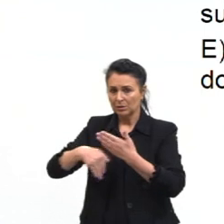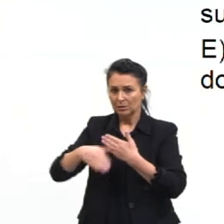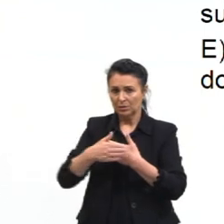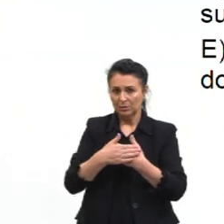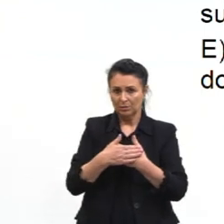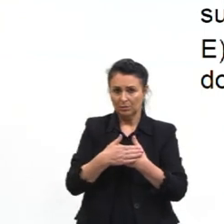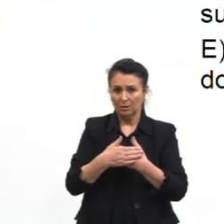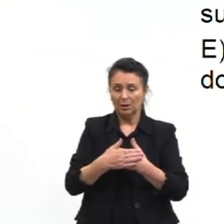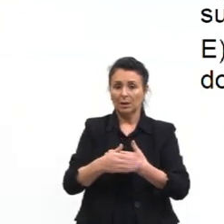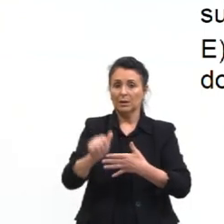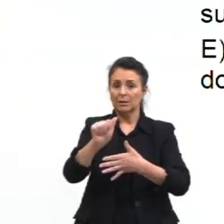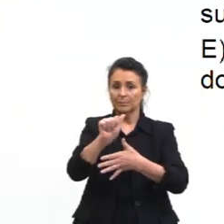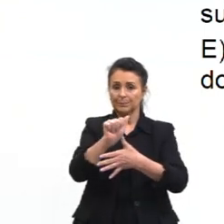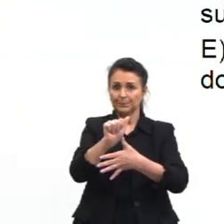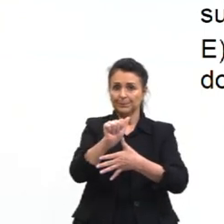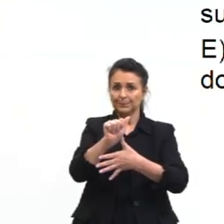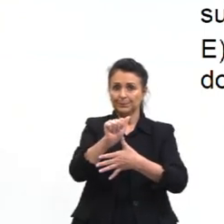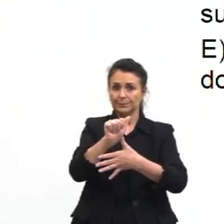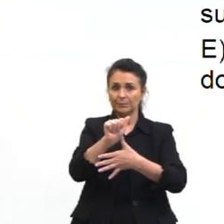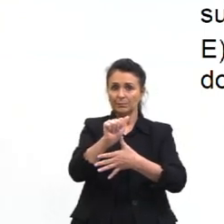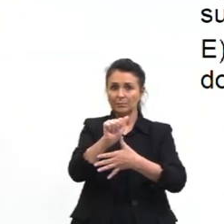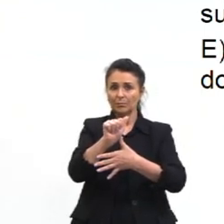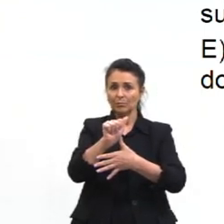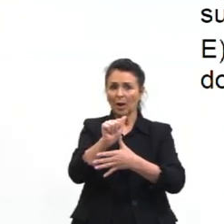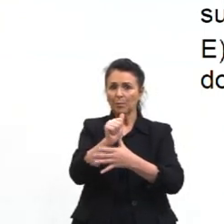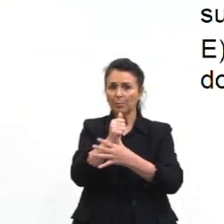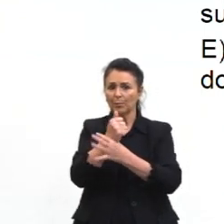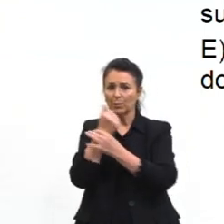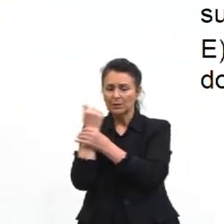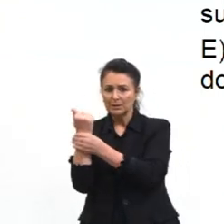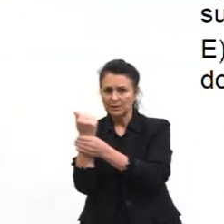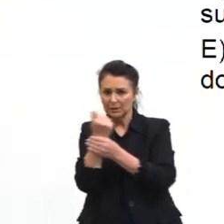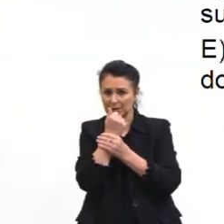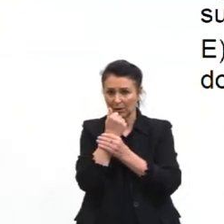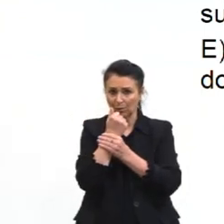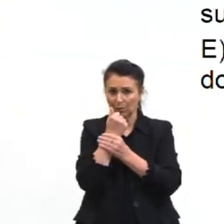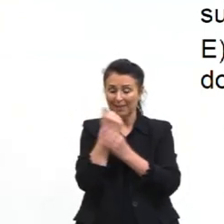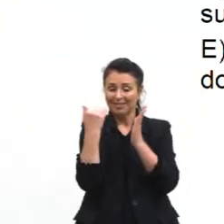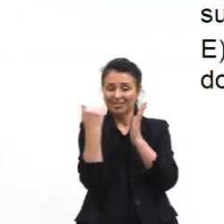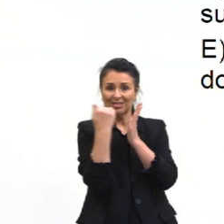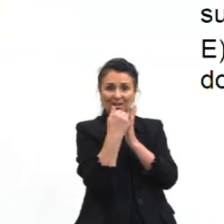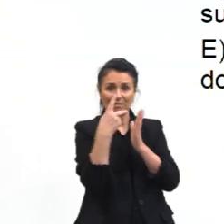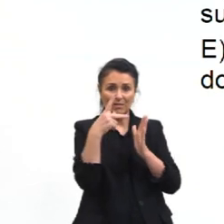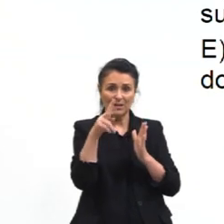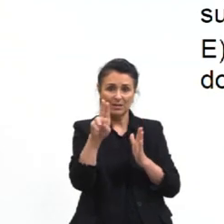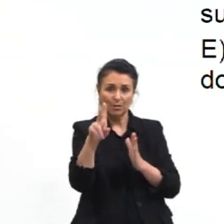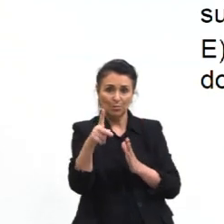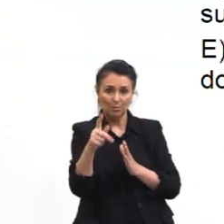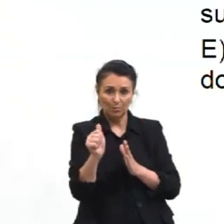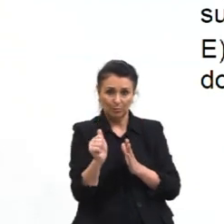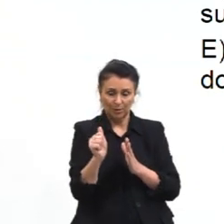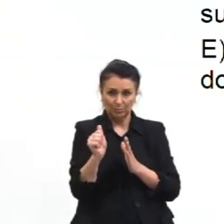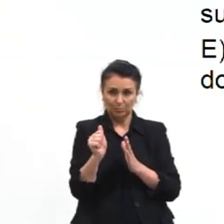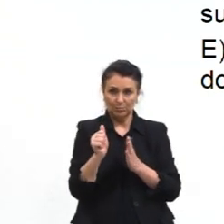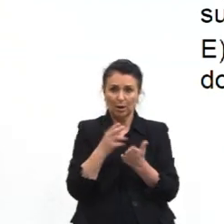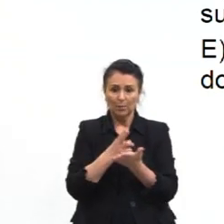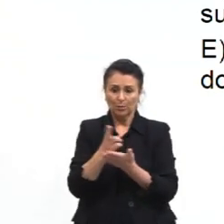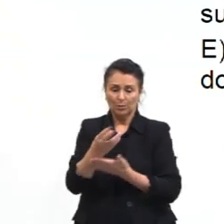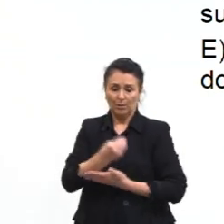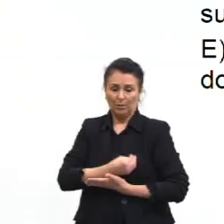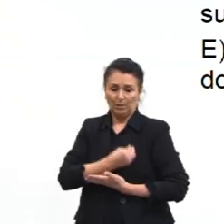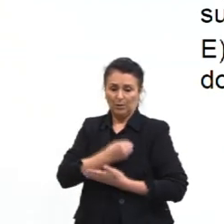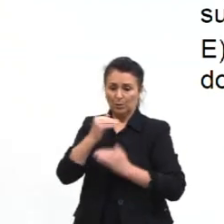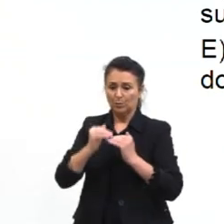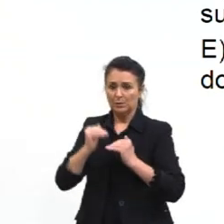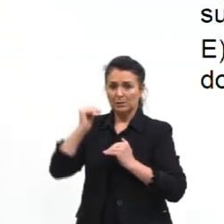Letra A. A proteção na fase de pulpa favorecendo a sobrevivência de adultos férteis.